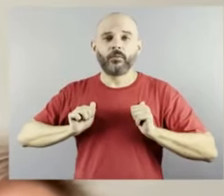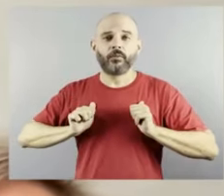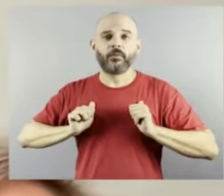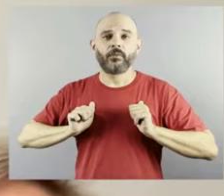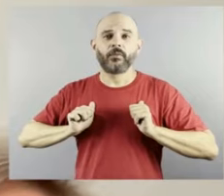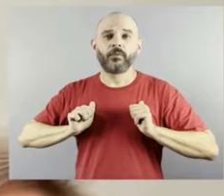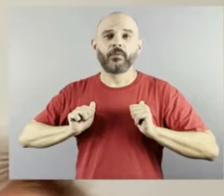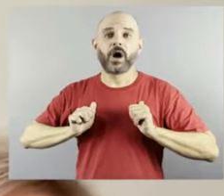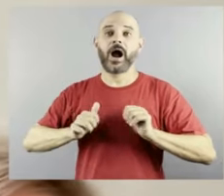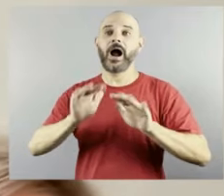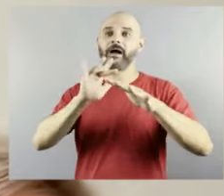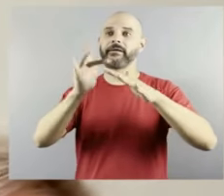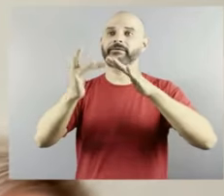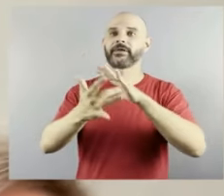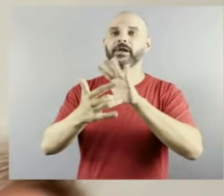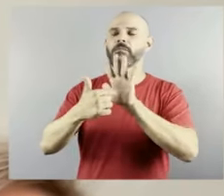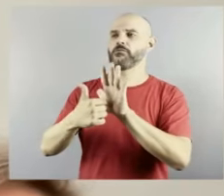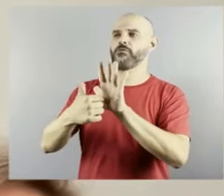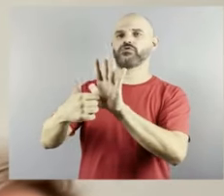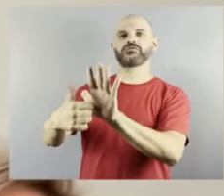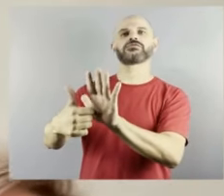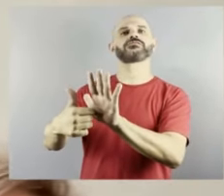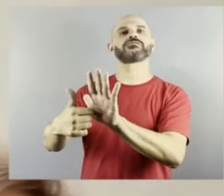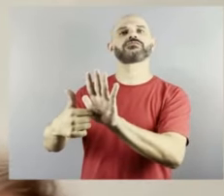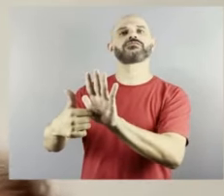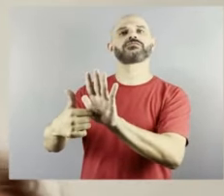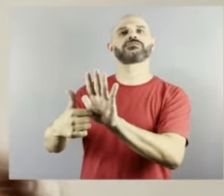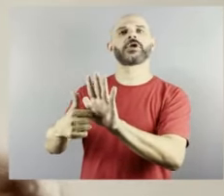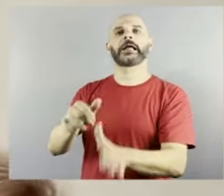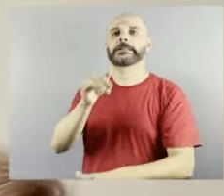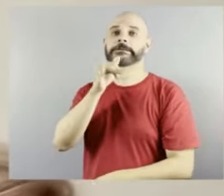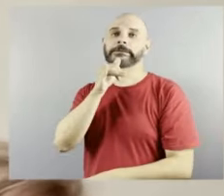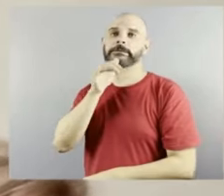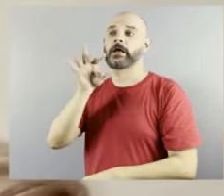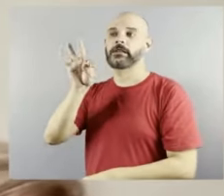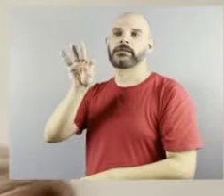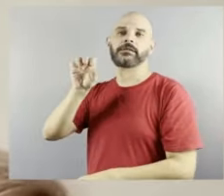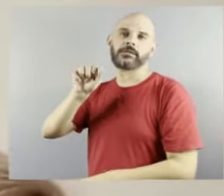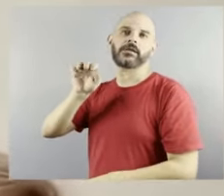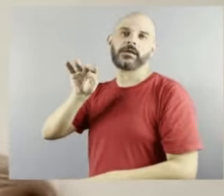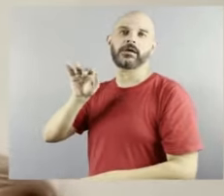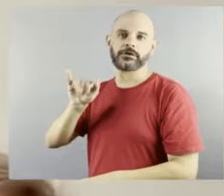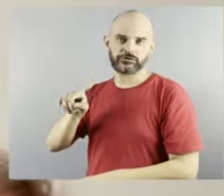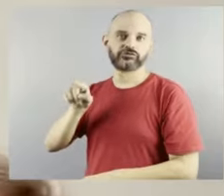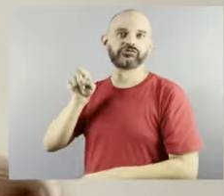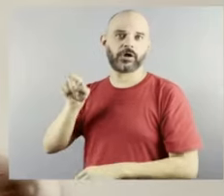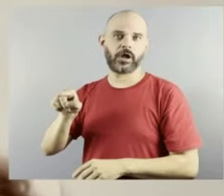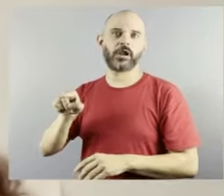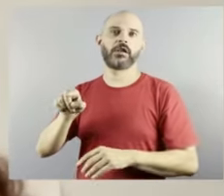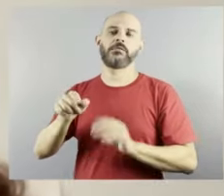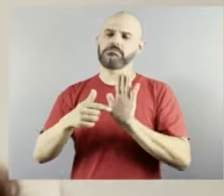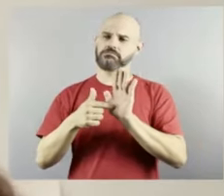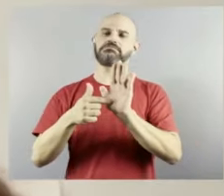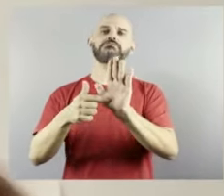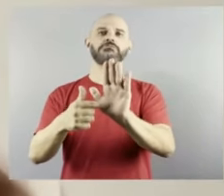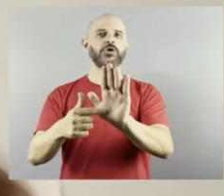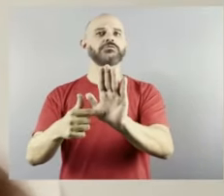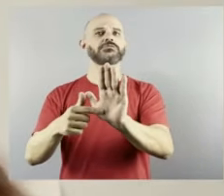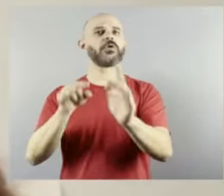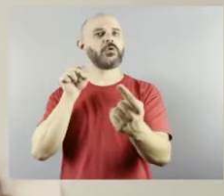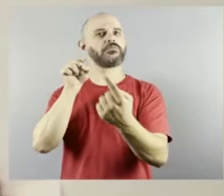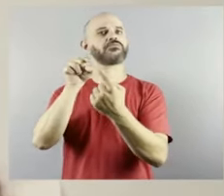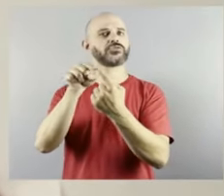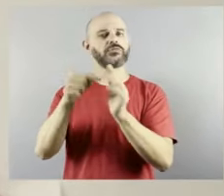dentro da internet de cumprir a missão que ela trouxe para ela também, né? Que é, de novo,